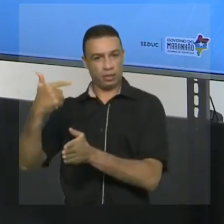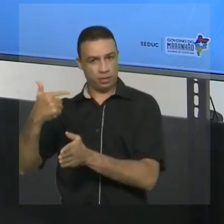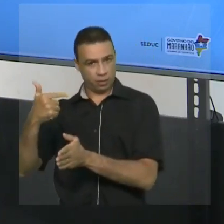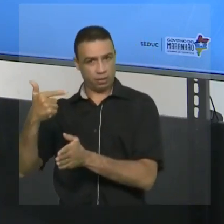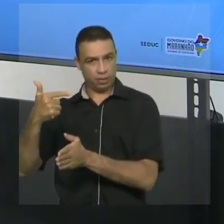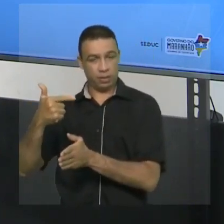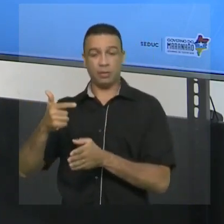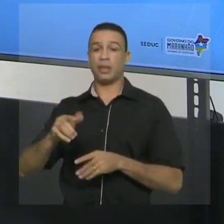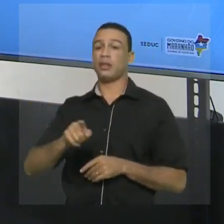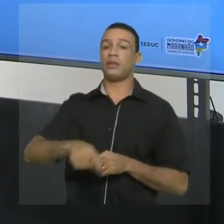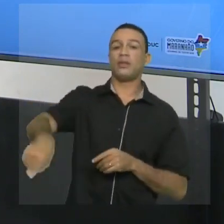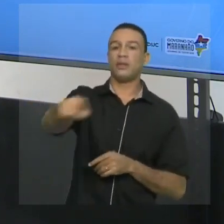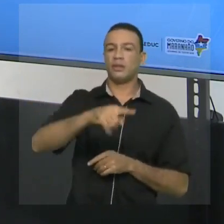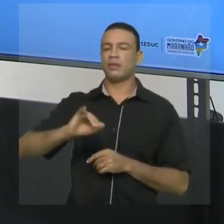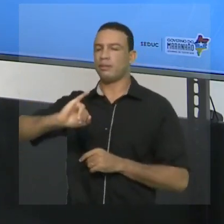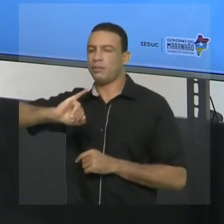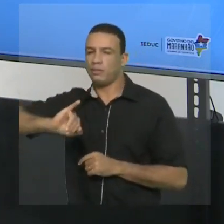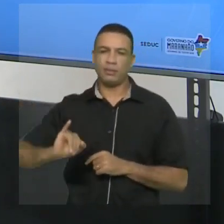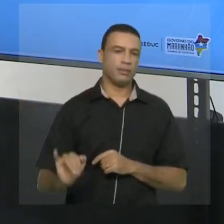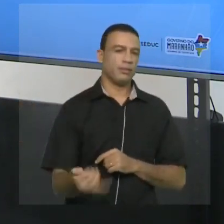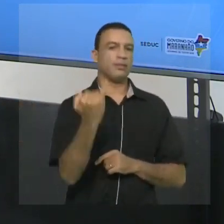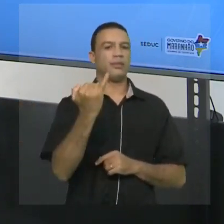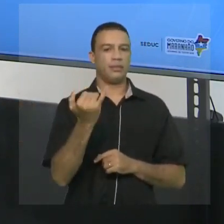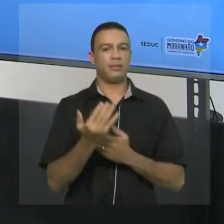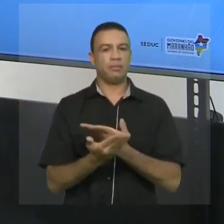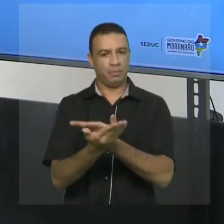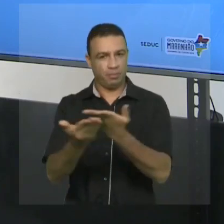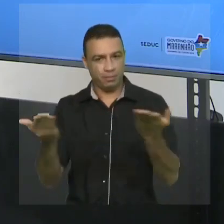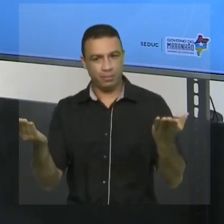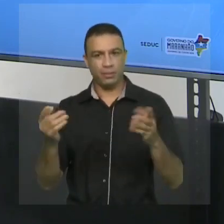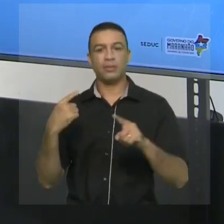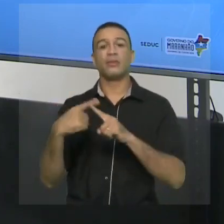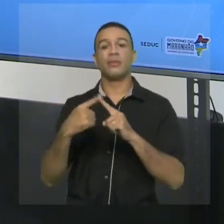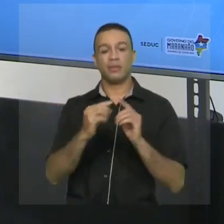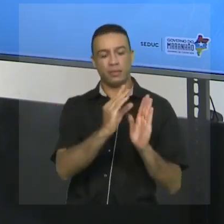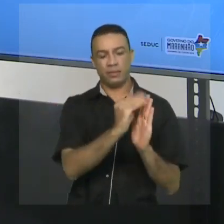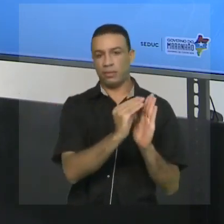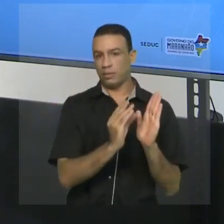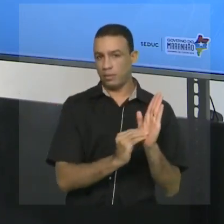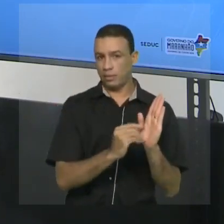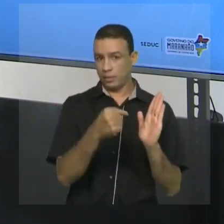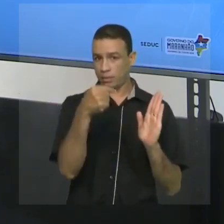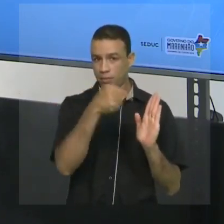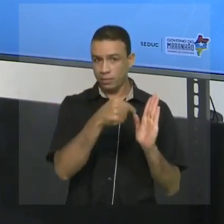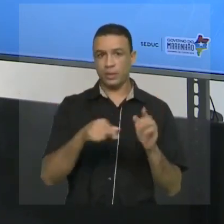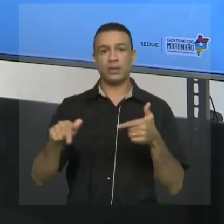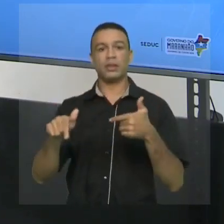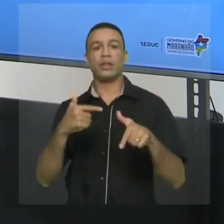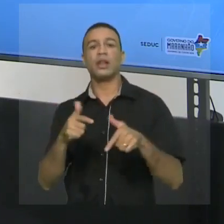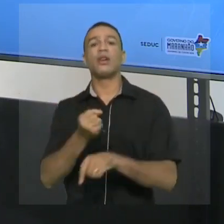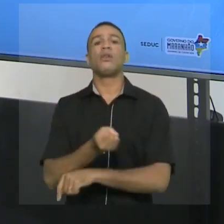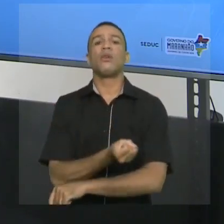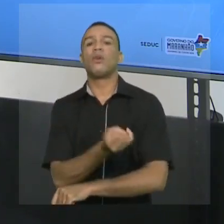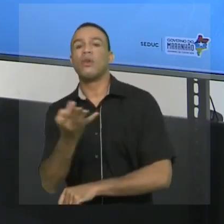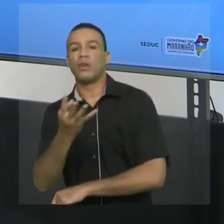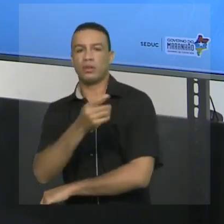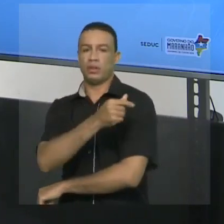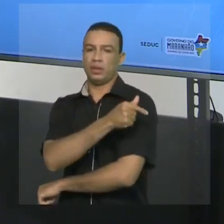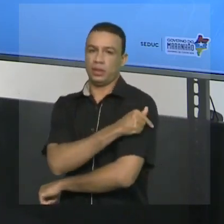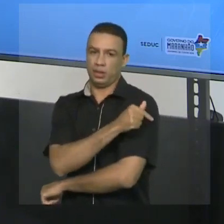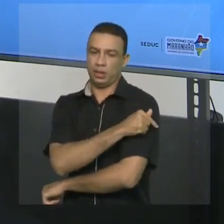para que a gente consiga aproveitar o melhor desse conteúdo. Porque é um conteúdo que você vai trabalhar não só no sétimo ano, que é